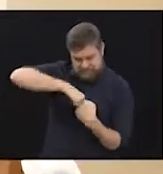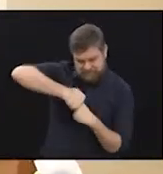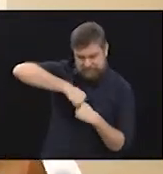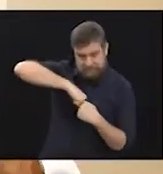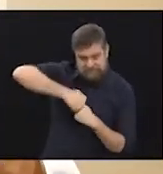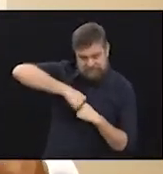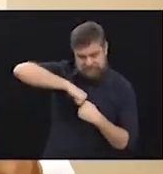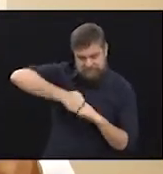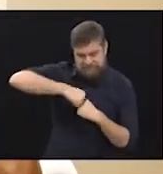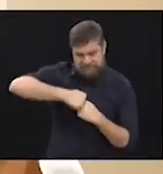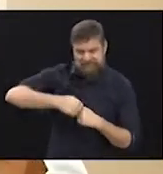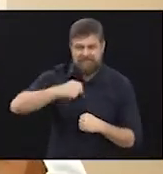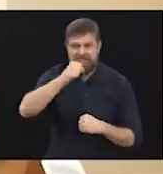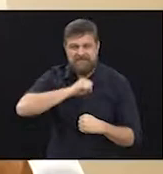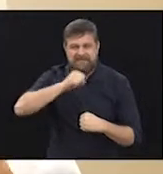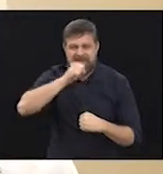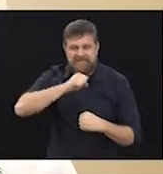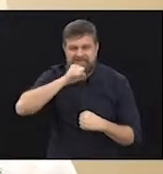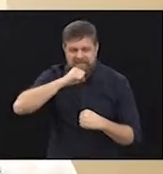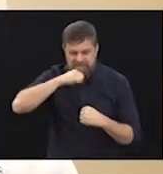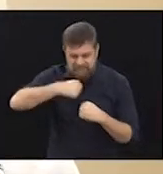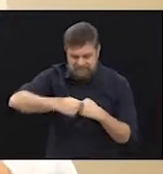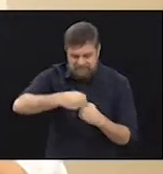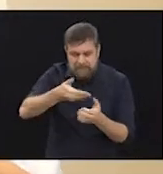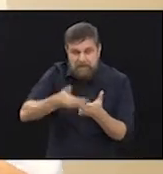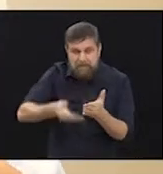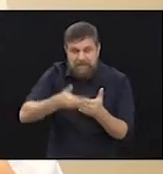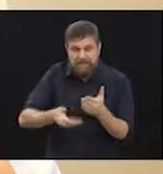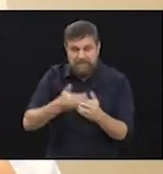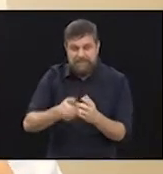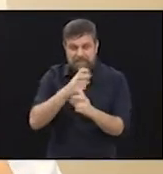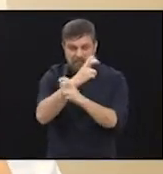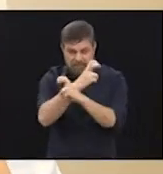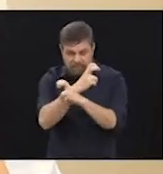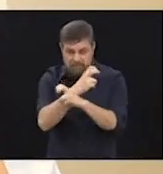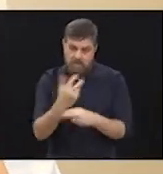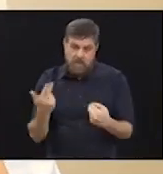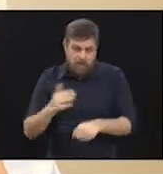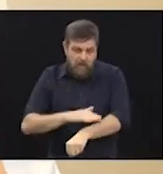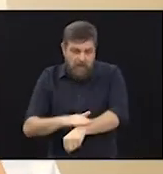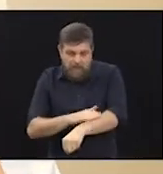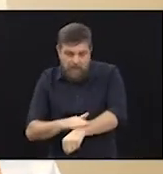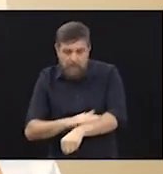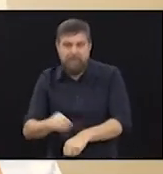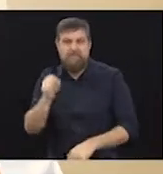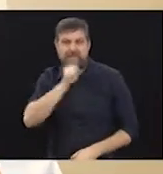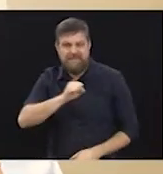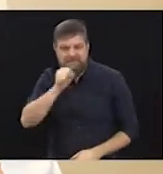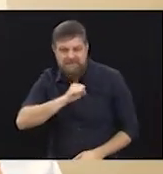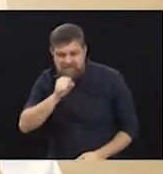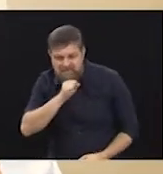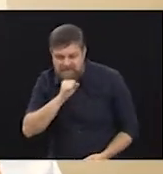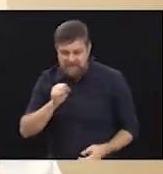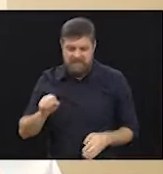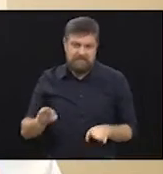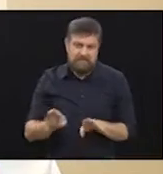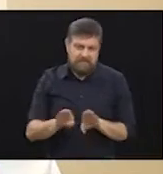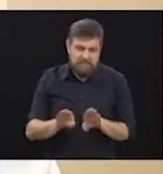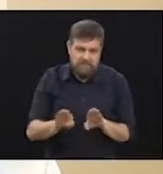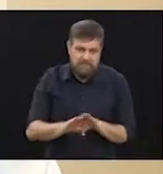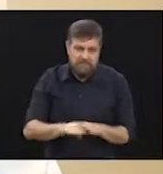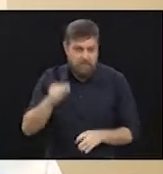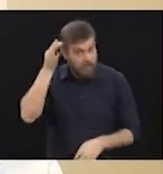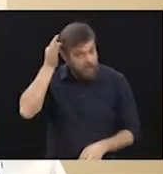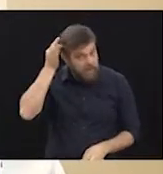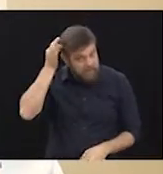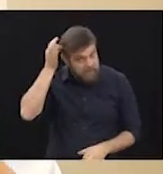se fosse uma degeneração da articulação. Assim como nossa pele muda com envelhecimento, nosso